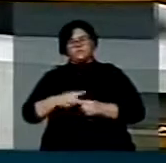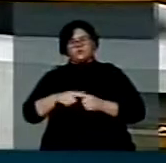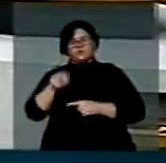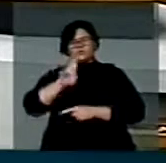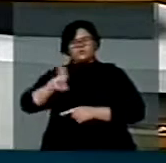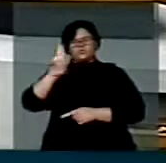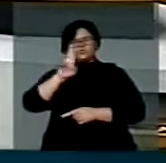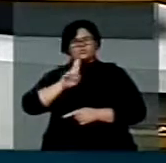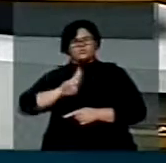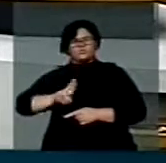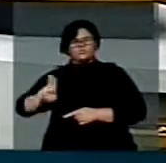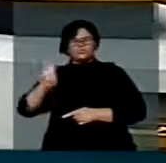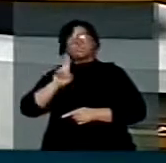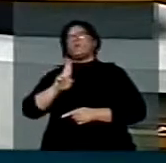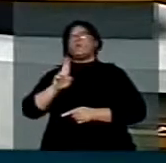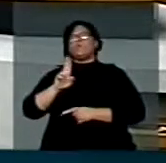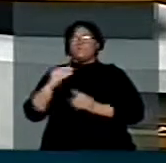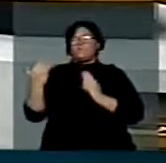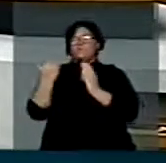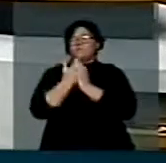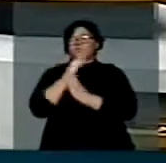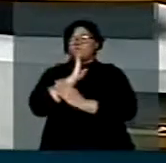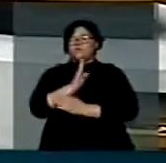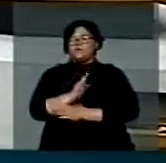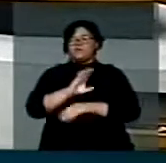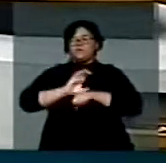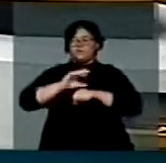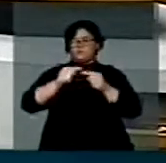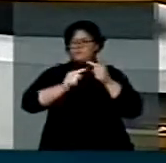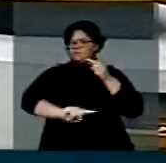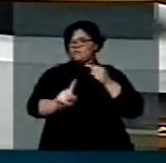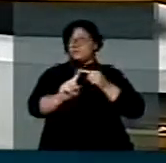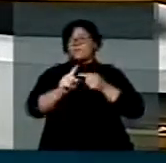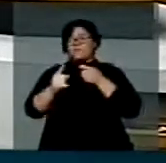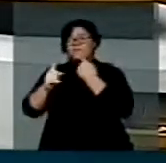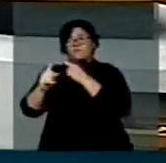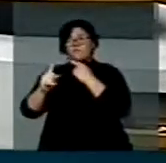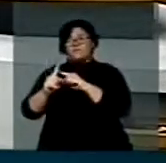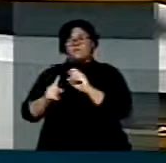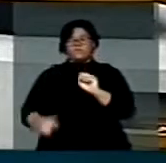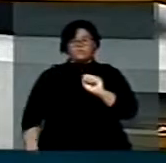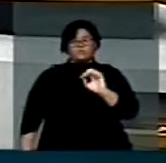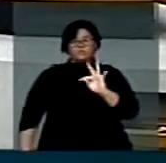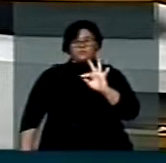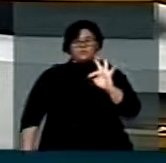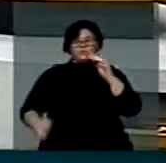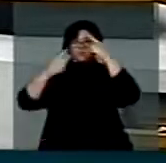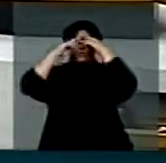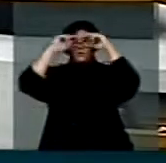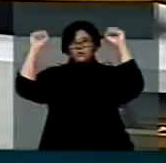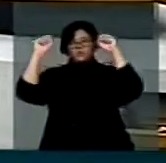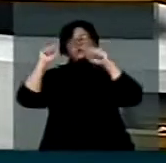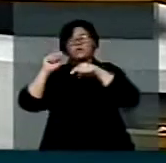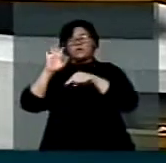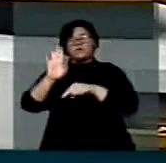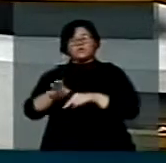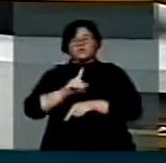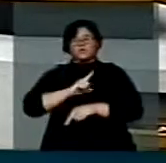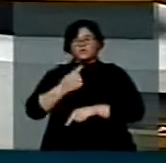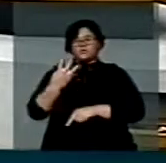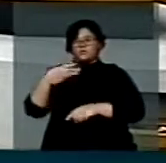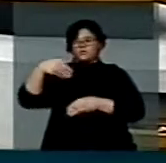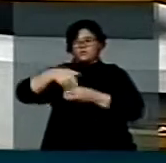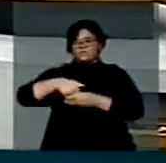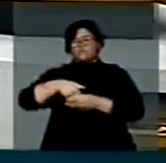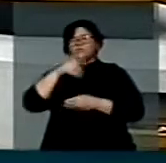ação direta de inconstitucionalidade provocou o Supremo Tribunal Federal e o Supremo, já com quatro votos,